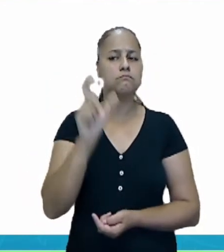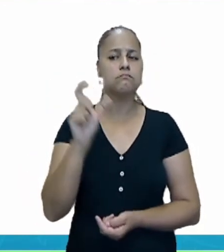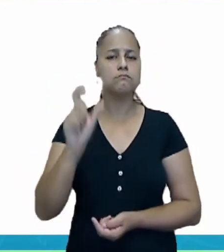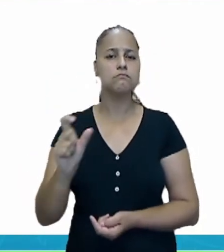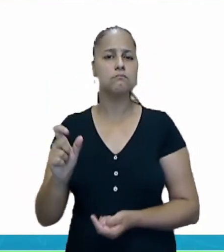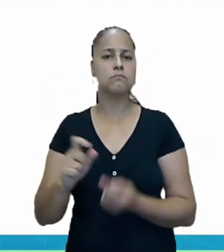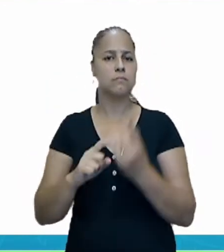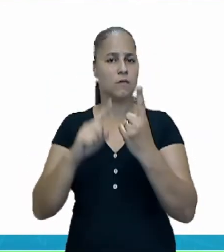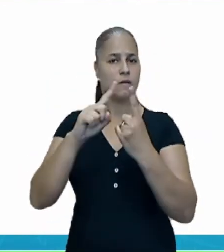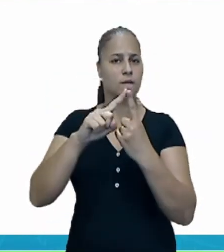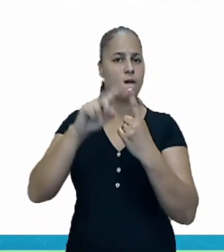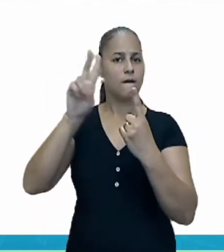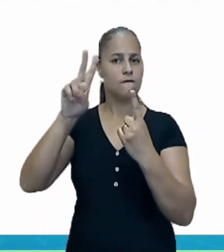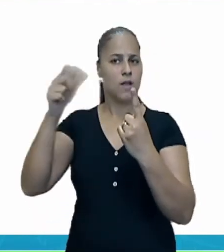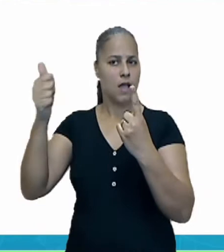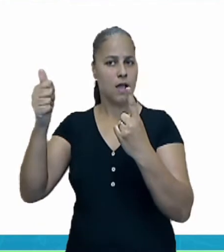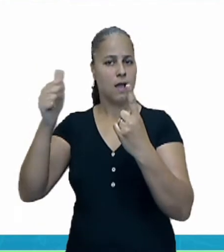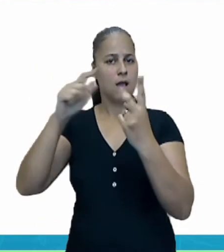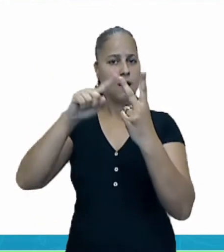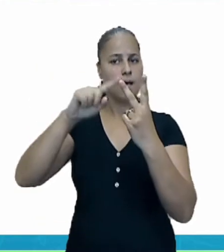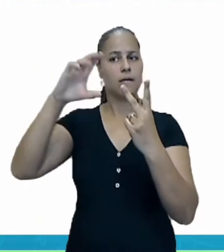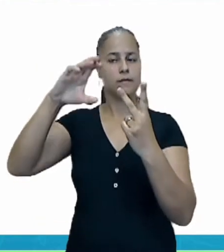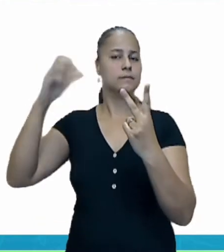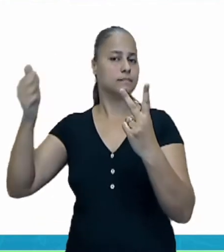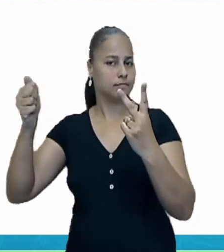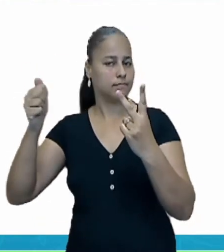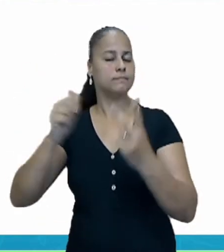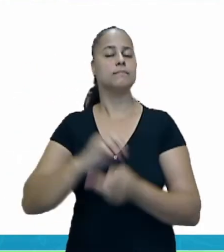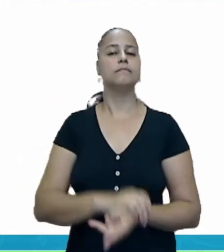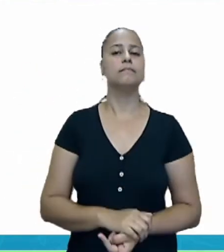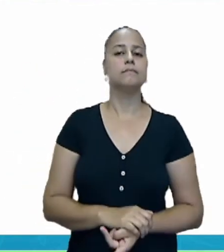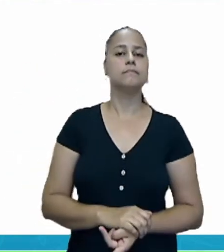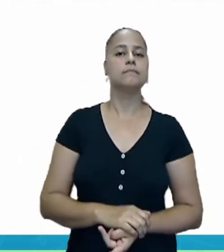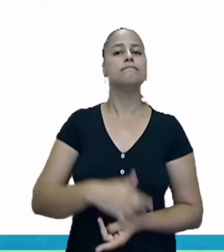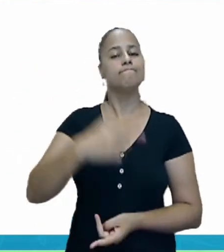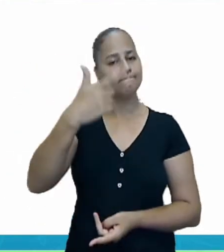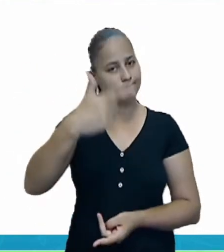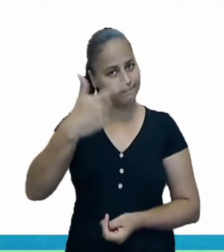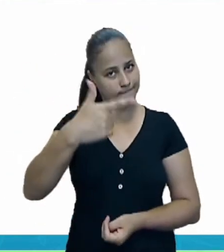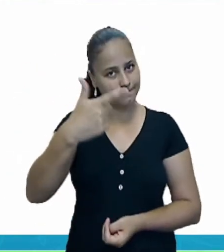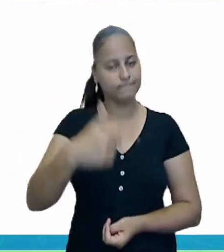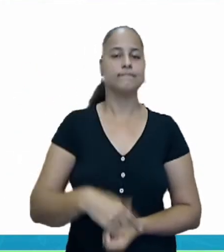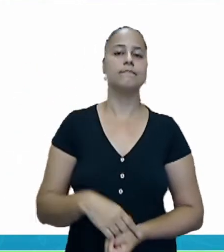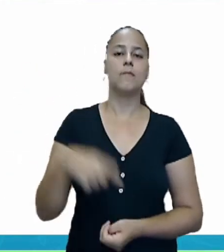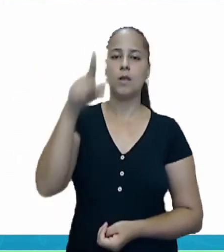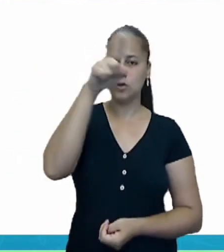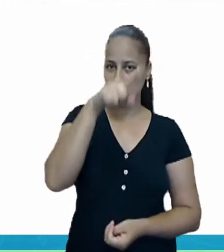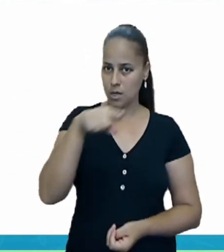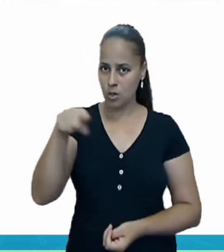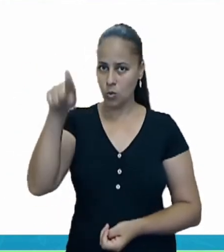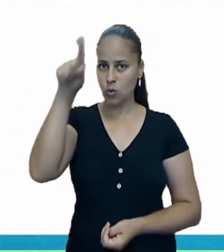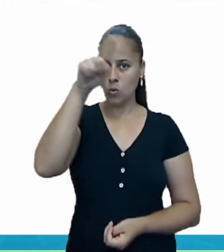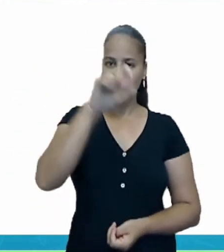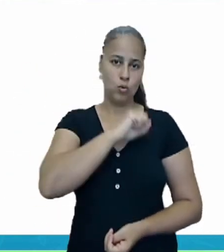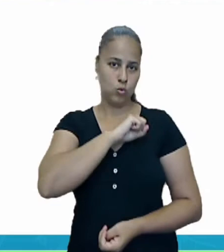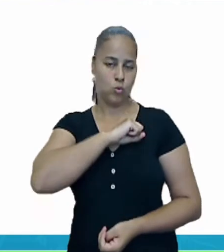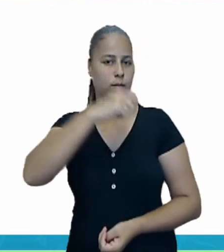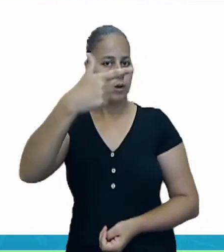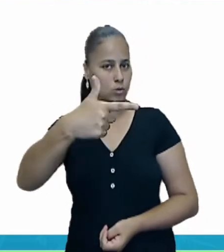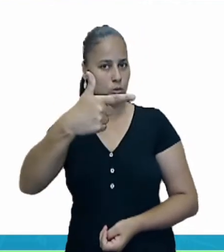Vá-ca. Quantas vezes? Duas vezes.